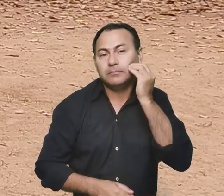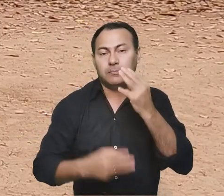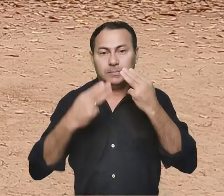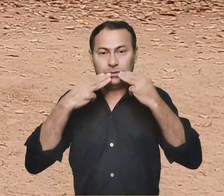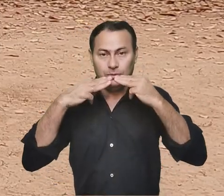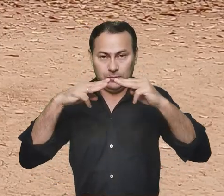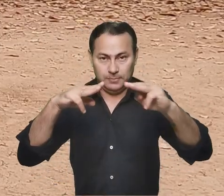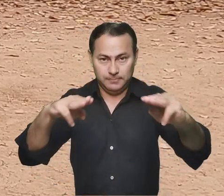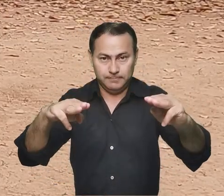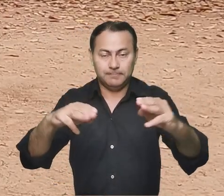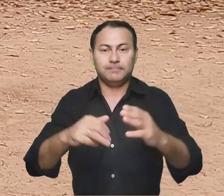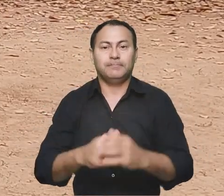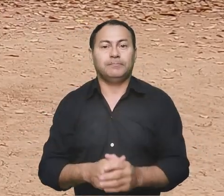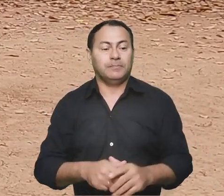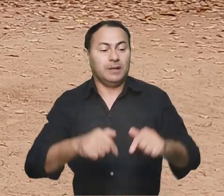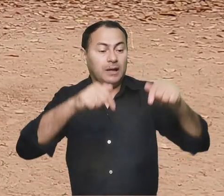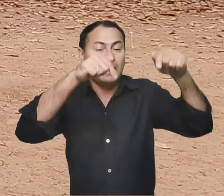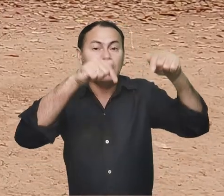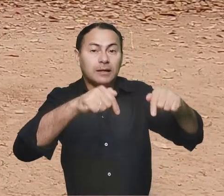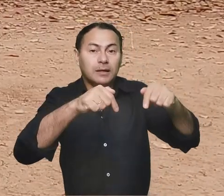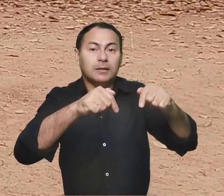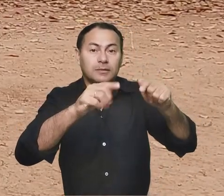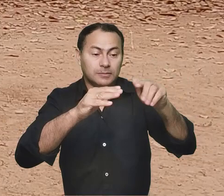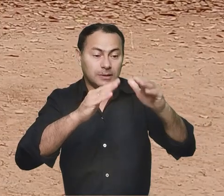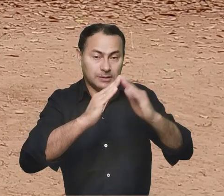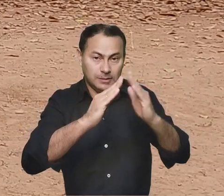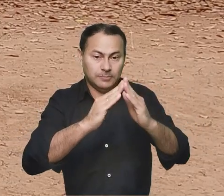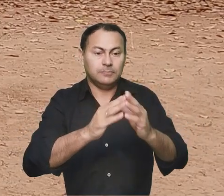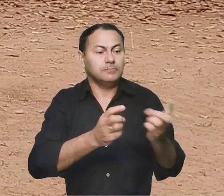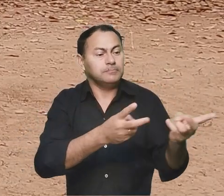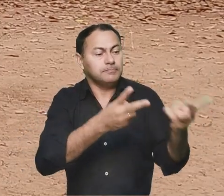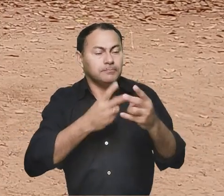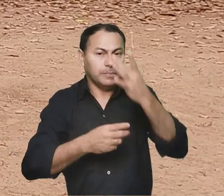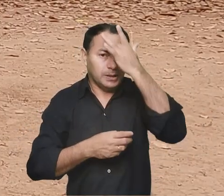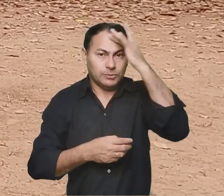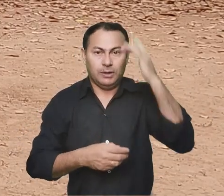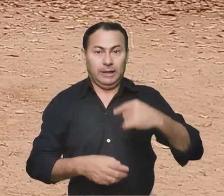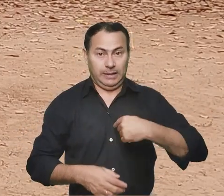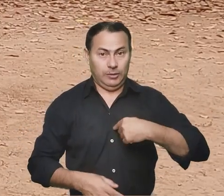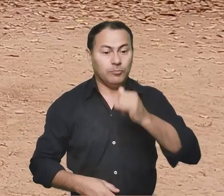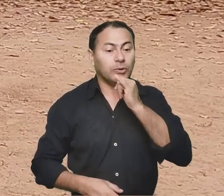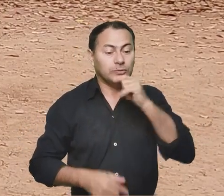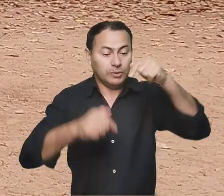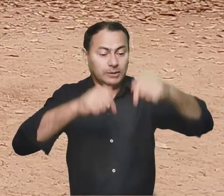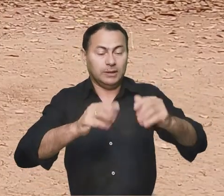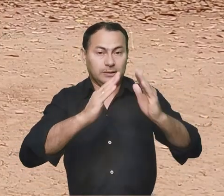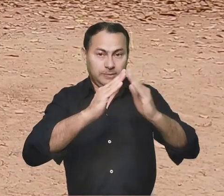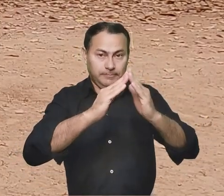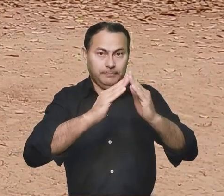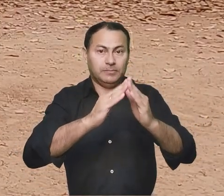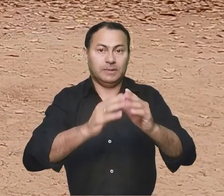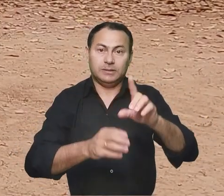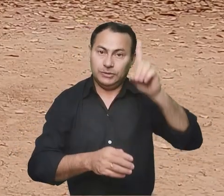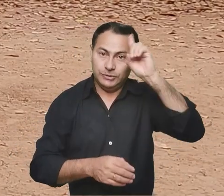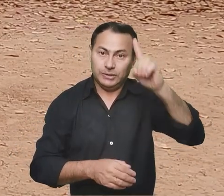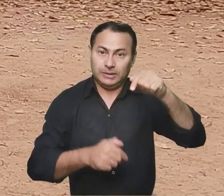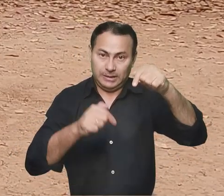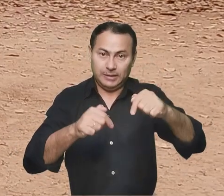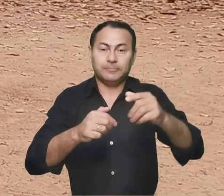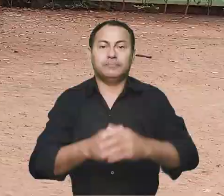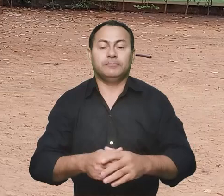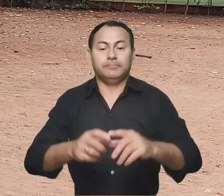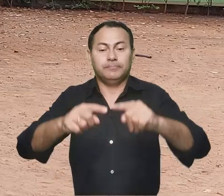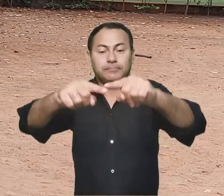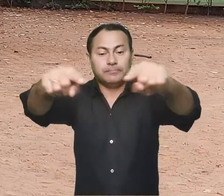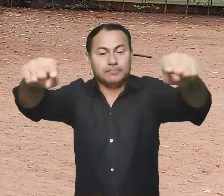experiência missionária. Aqui ficam hospedadas as pessoas que passam. Eu, por exemplo, estou hospedada aqui esses dias.